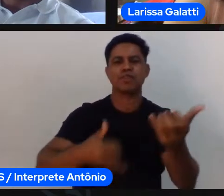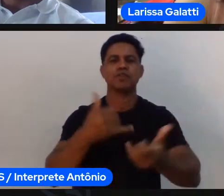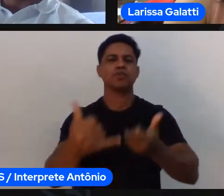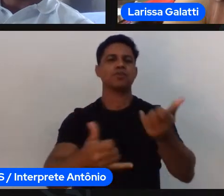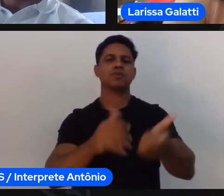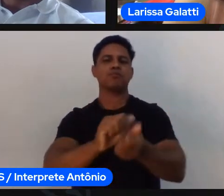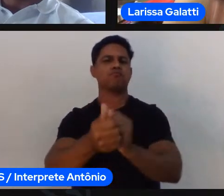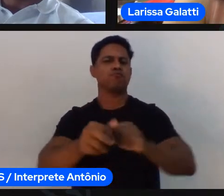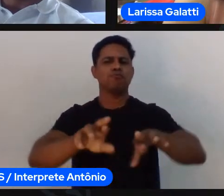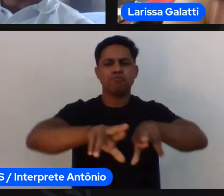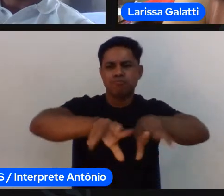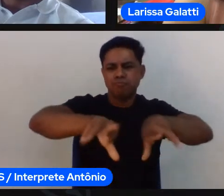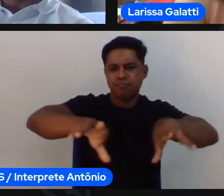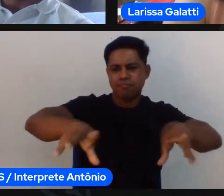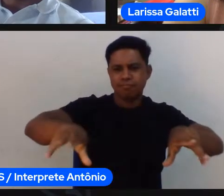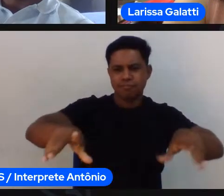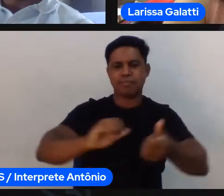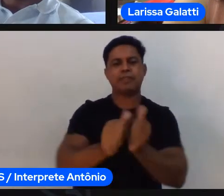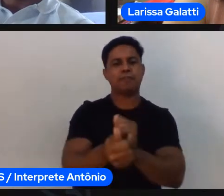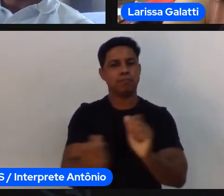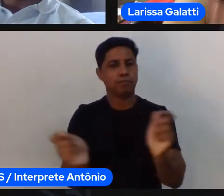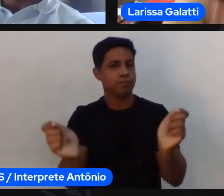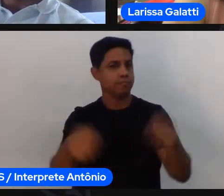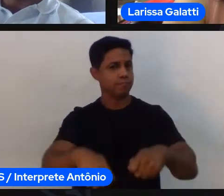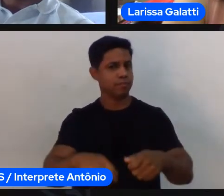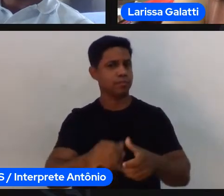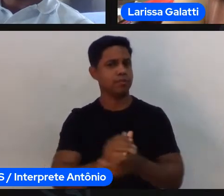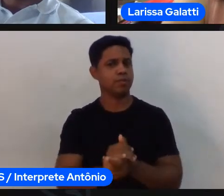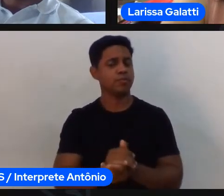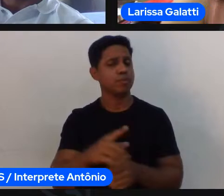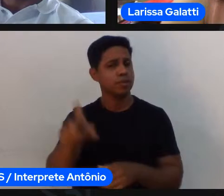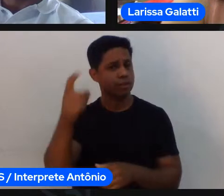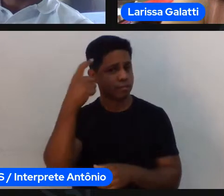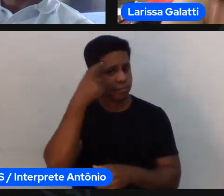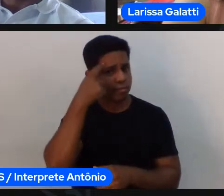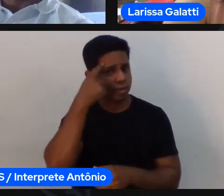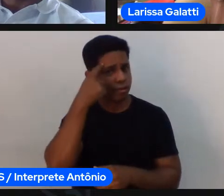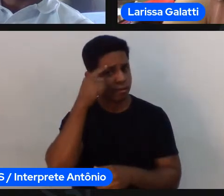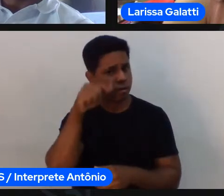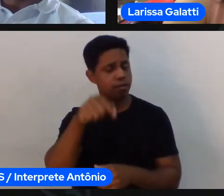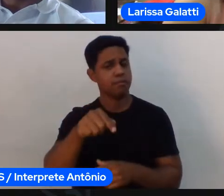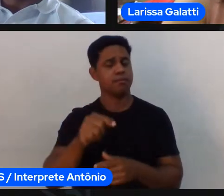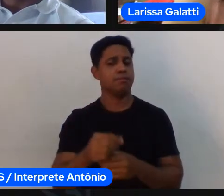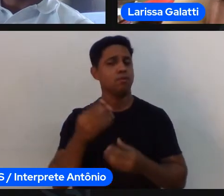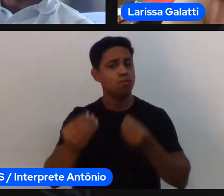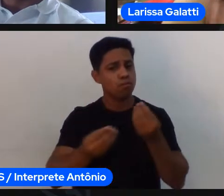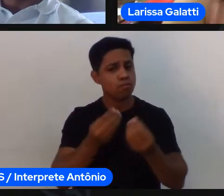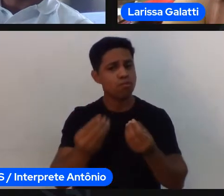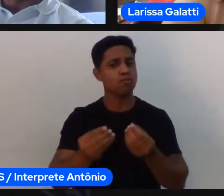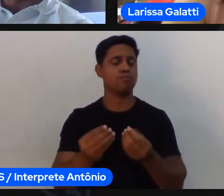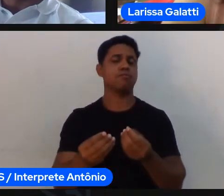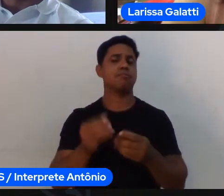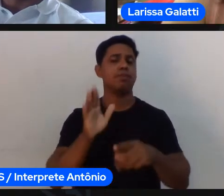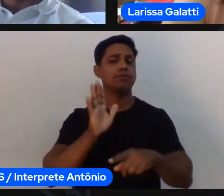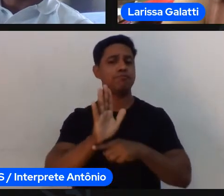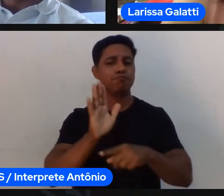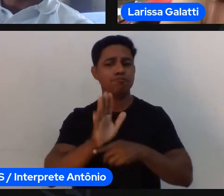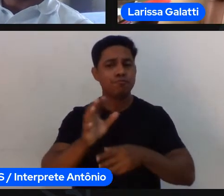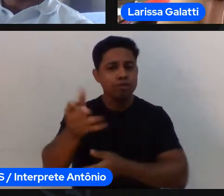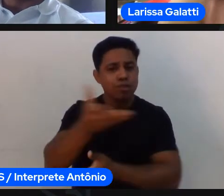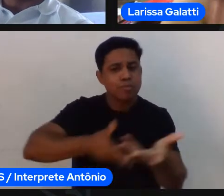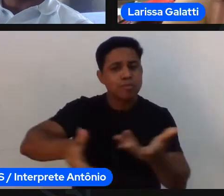importante inclusive pro estado pensar né como é que se potencializa melhor essa estrutura de jogos